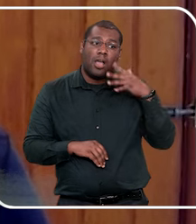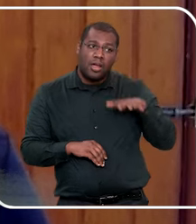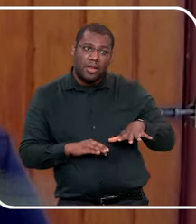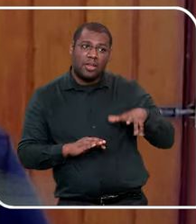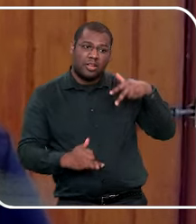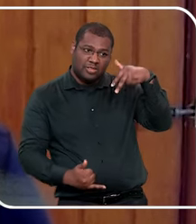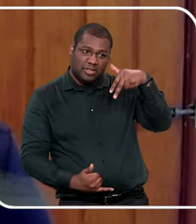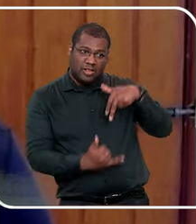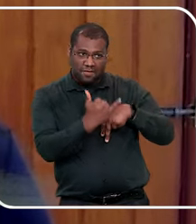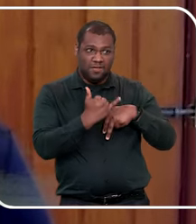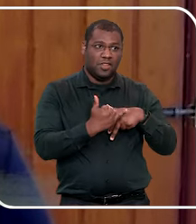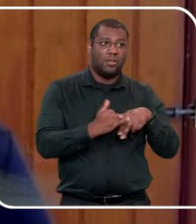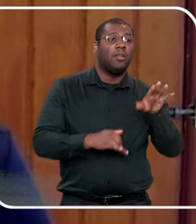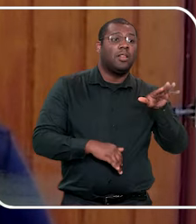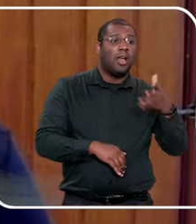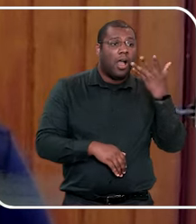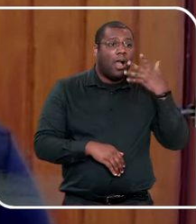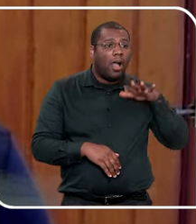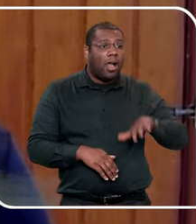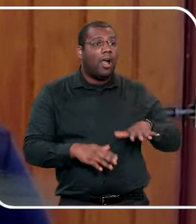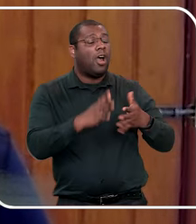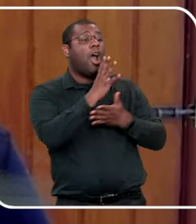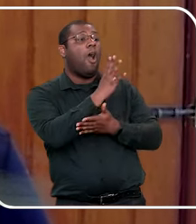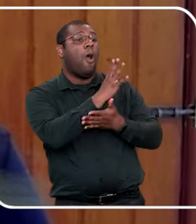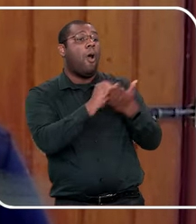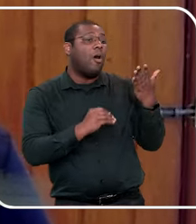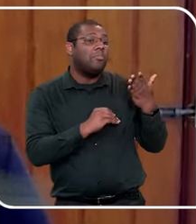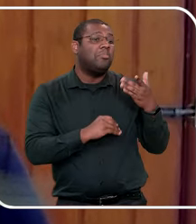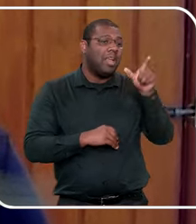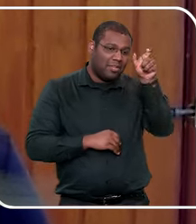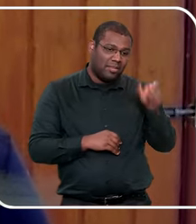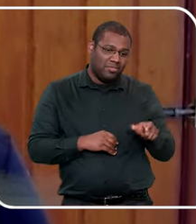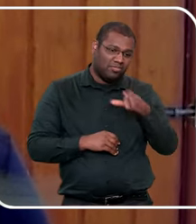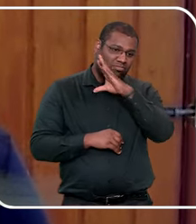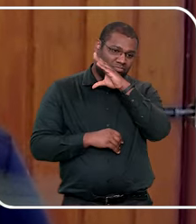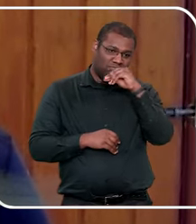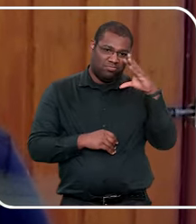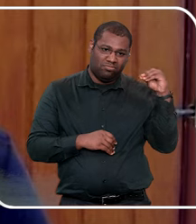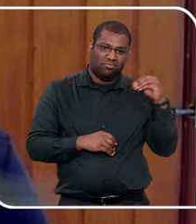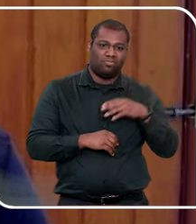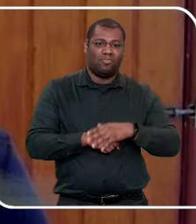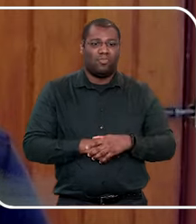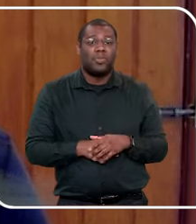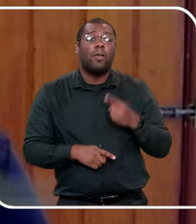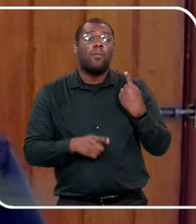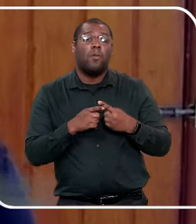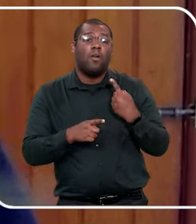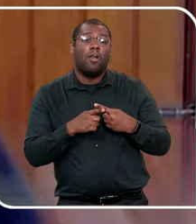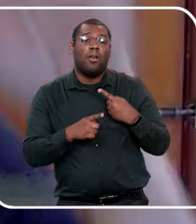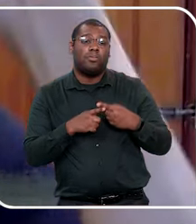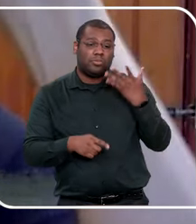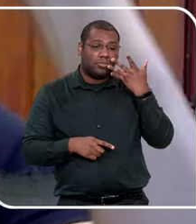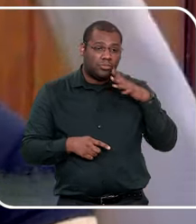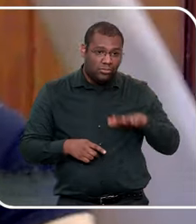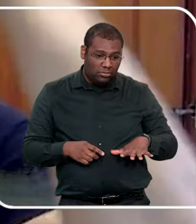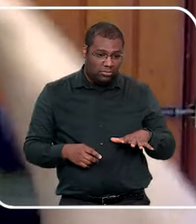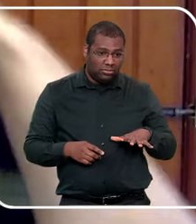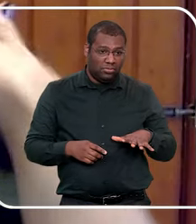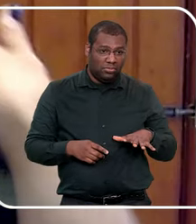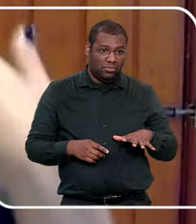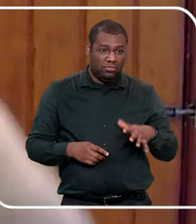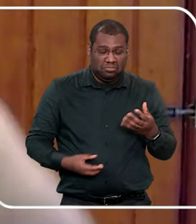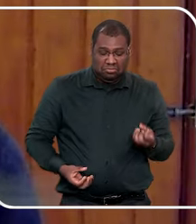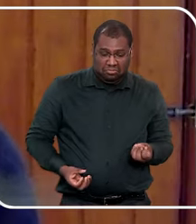replicando, porque a criança, ela não tem maturidade, a doutora Juliana está aí para falar, também a doutora Juliana, não tem